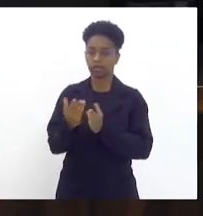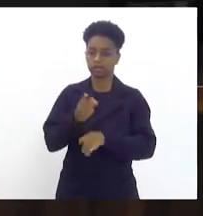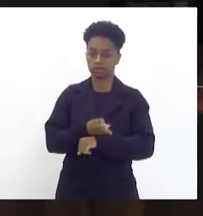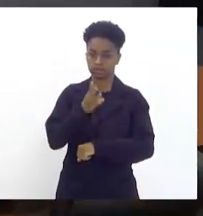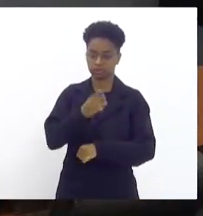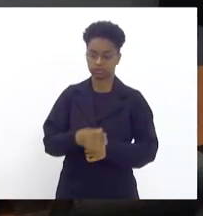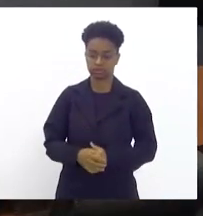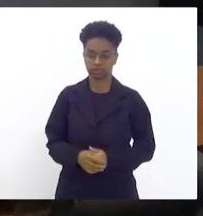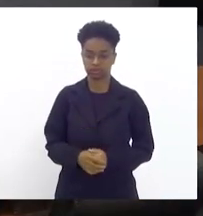lá.